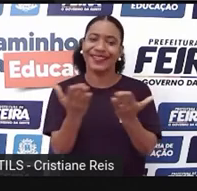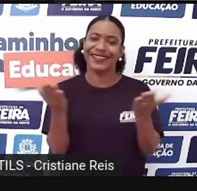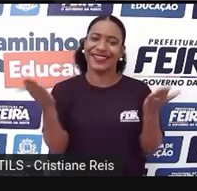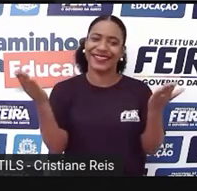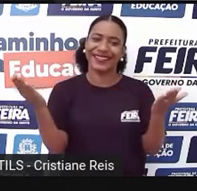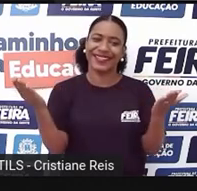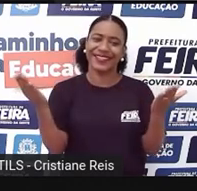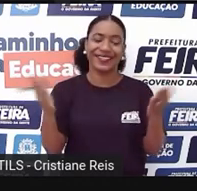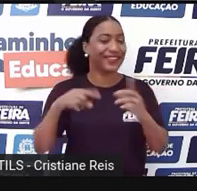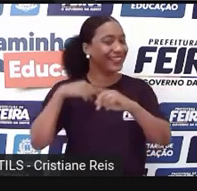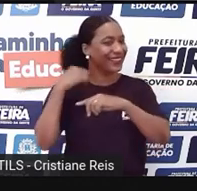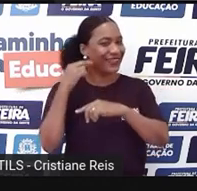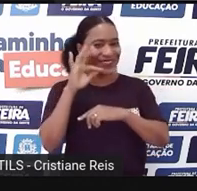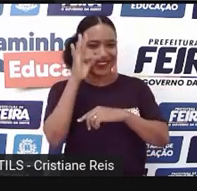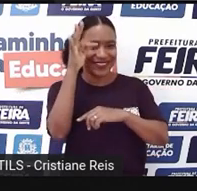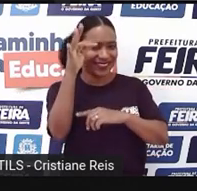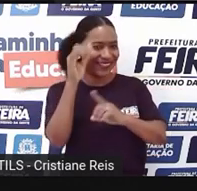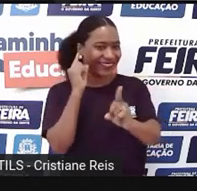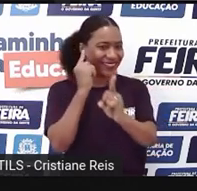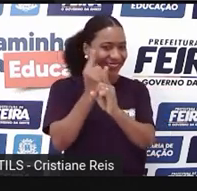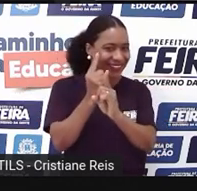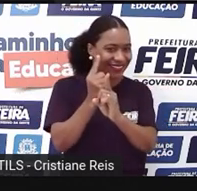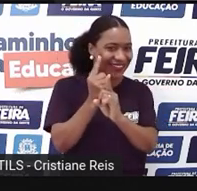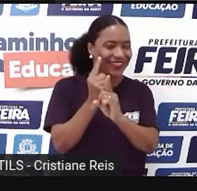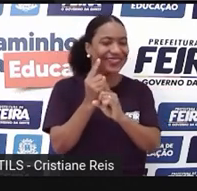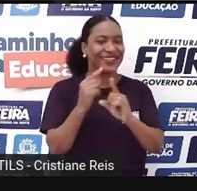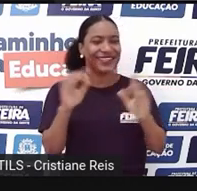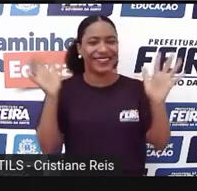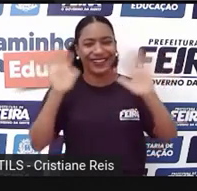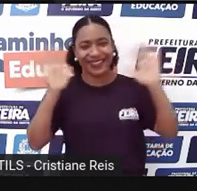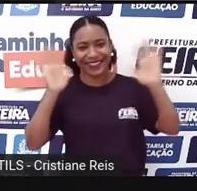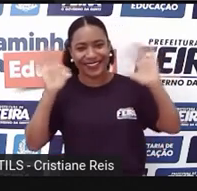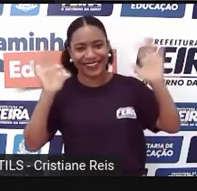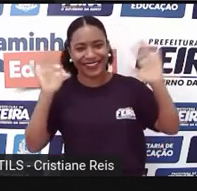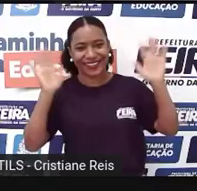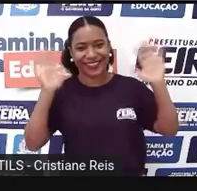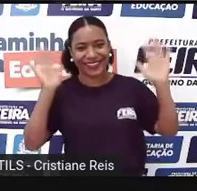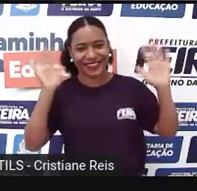class Vejo vocês Na próxima aula Ok Bye